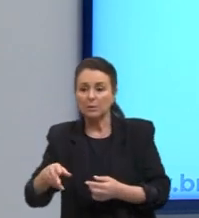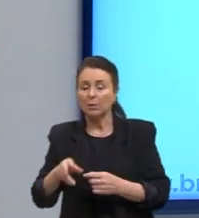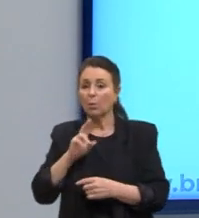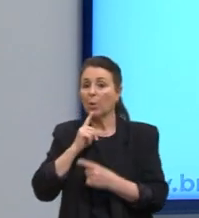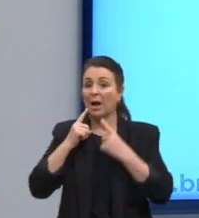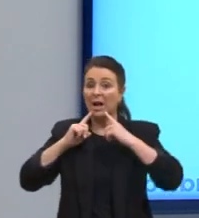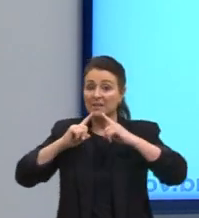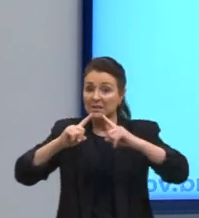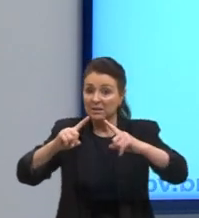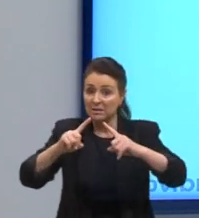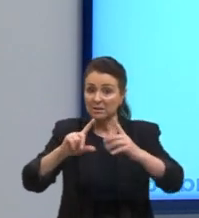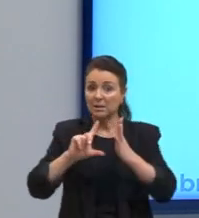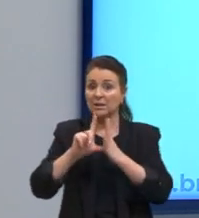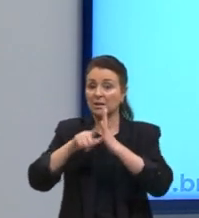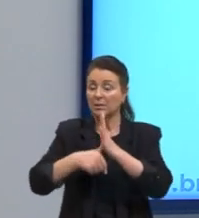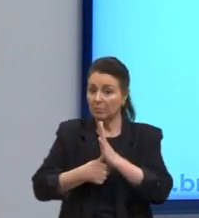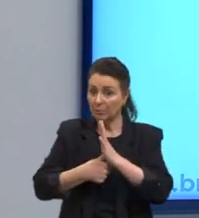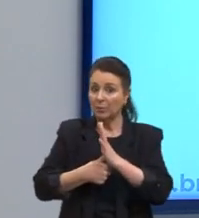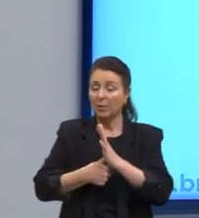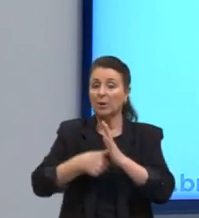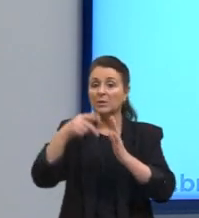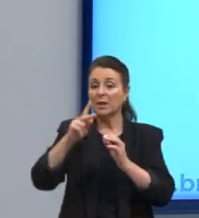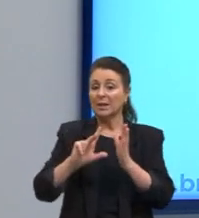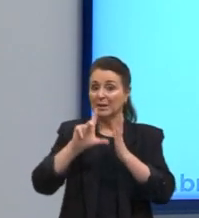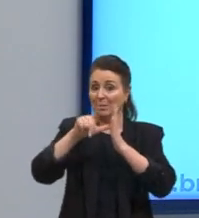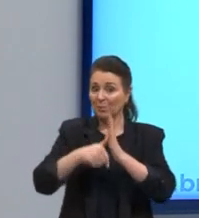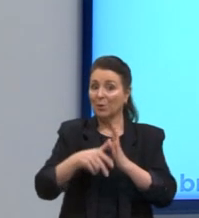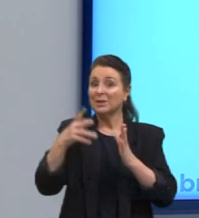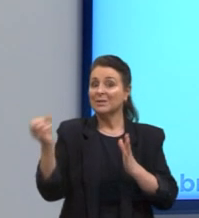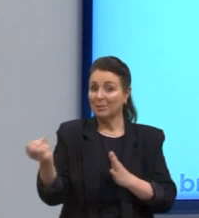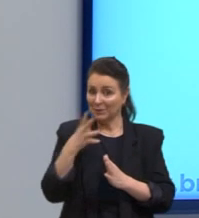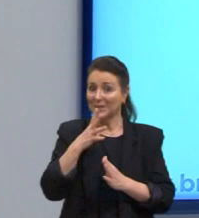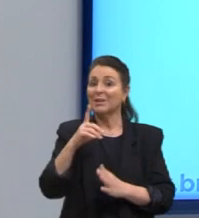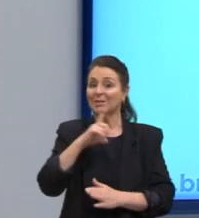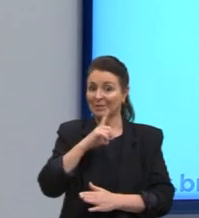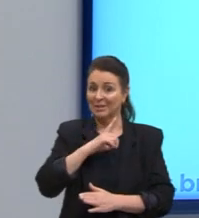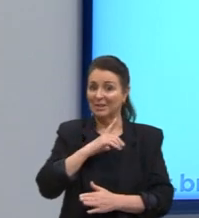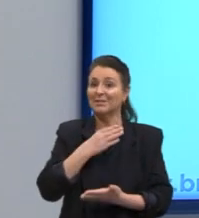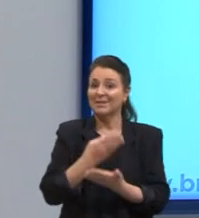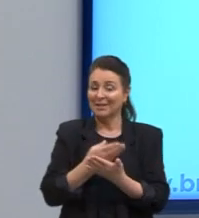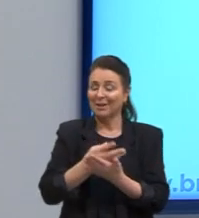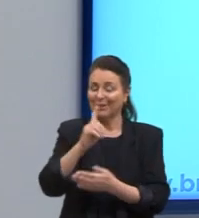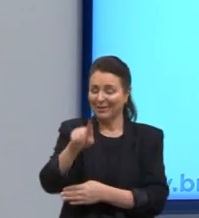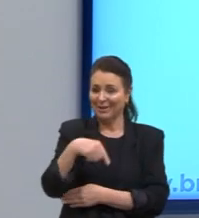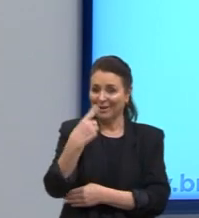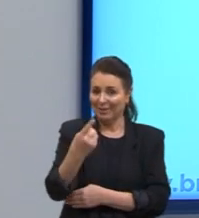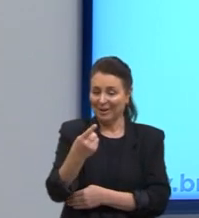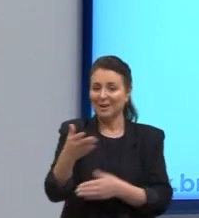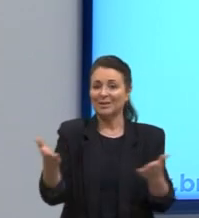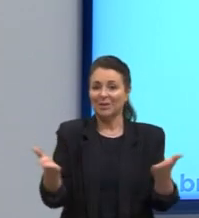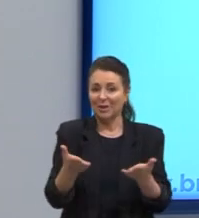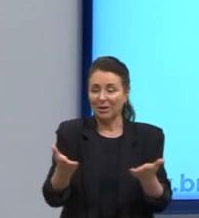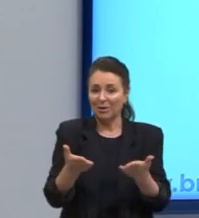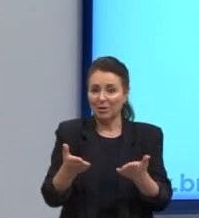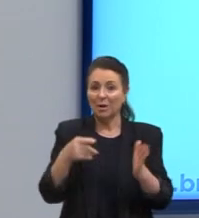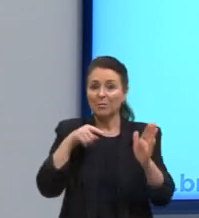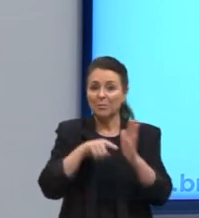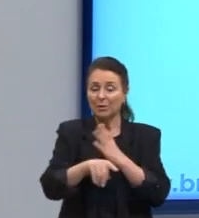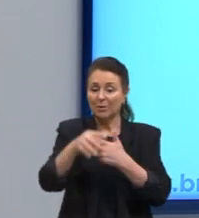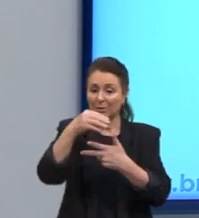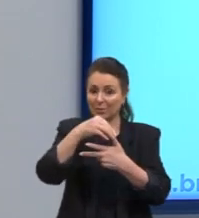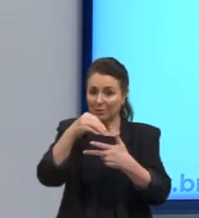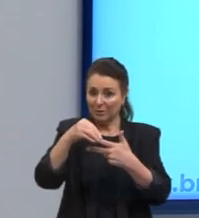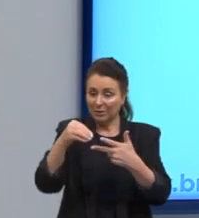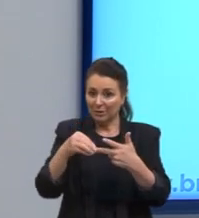a pós-modernidade vai fazer da modernidade, que nós vamos dar sequência na aula que vem. Ok? Vamos, então, para as questões do Enem,